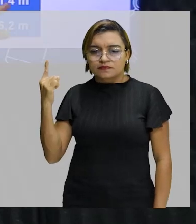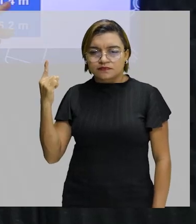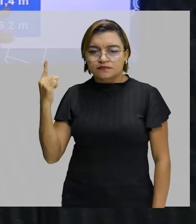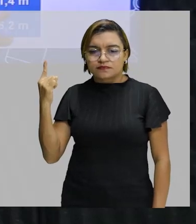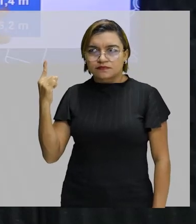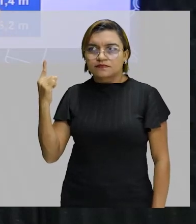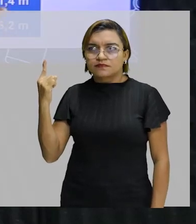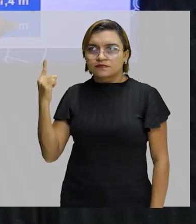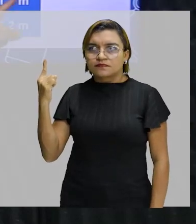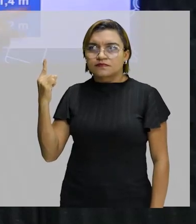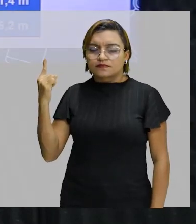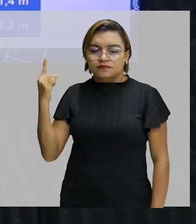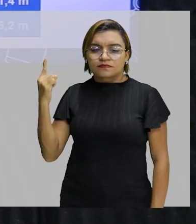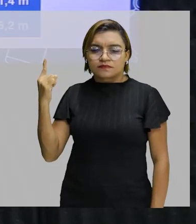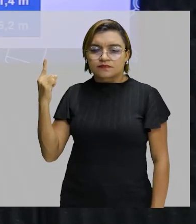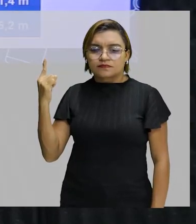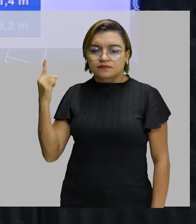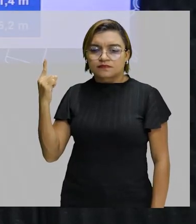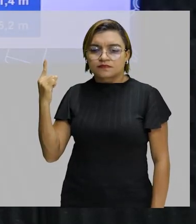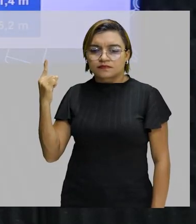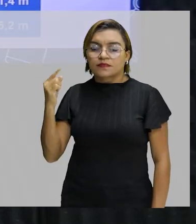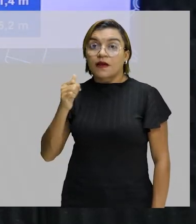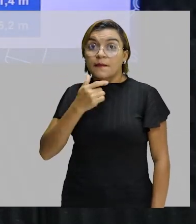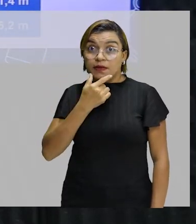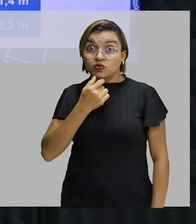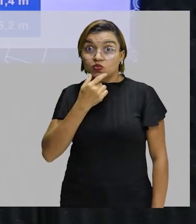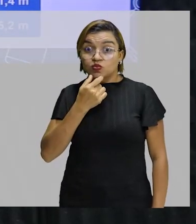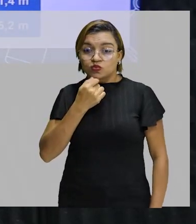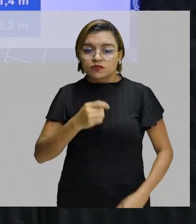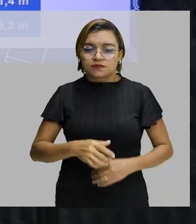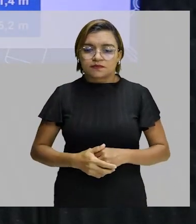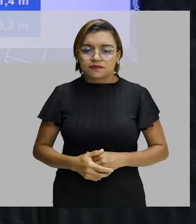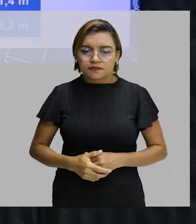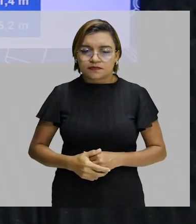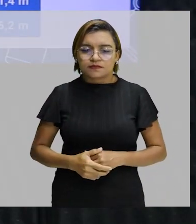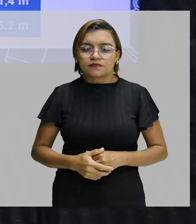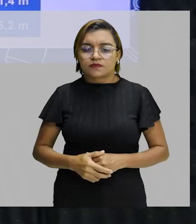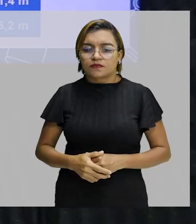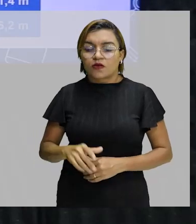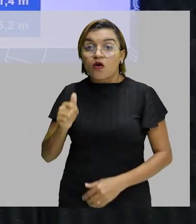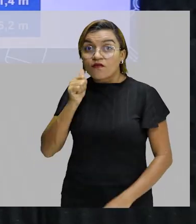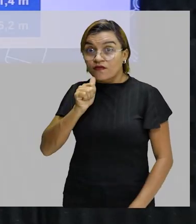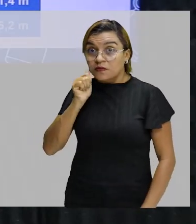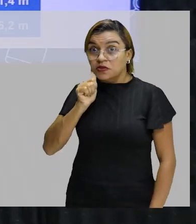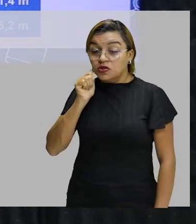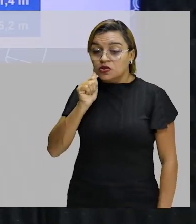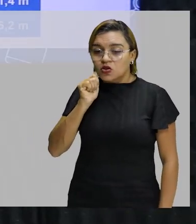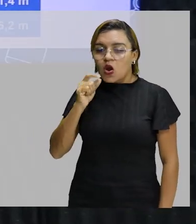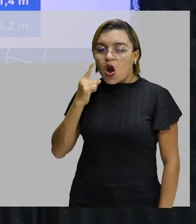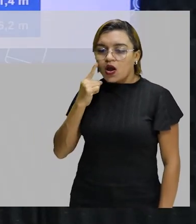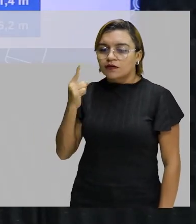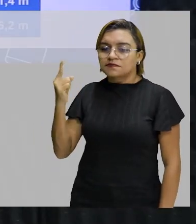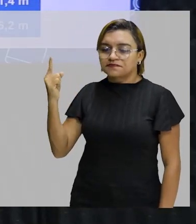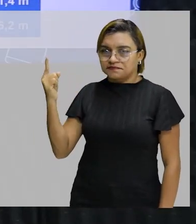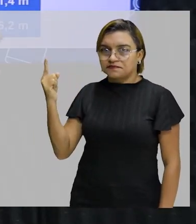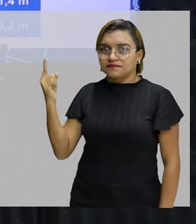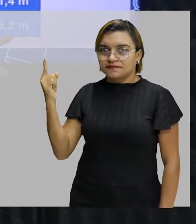,4 centímetros. 400 metros feminino, 76